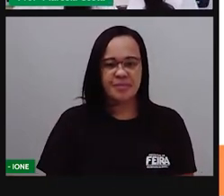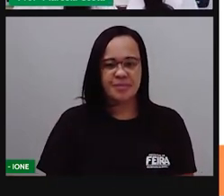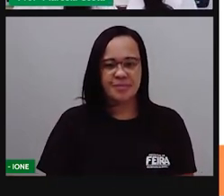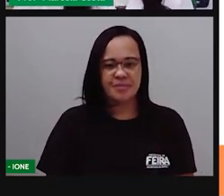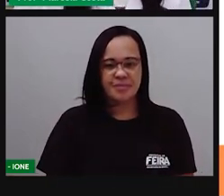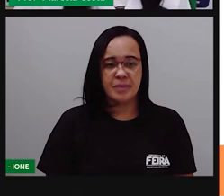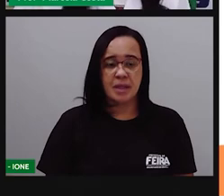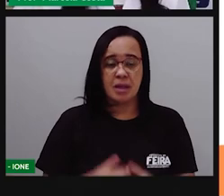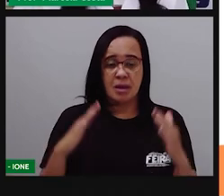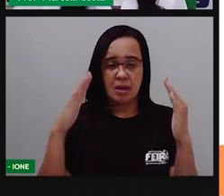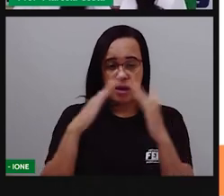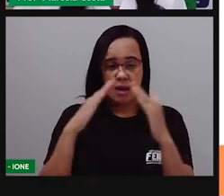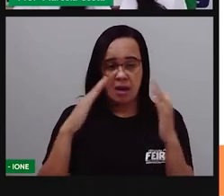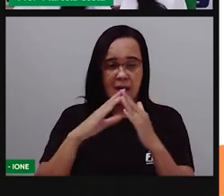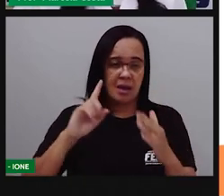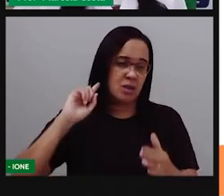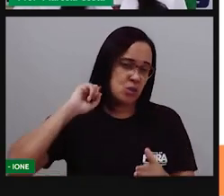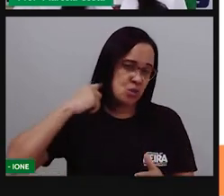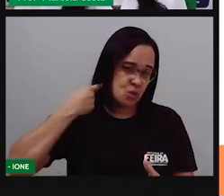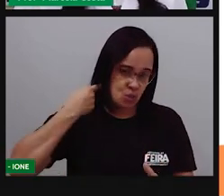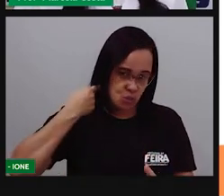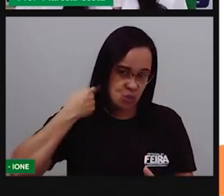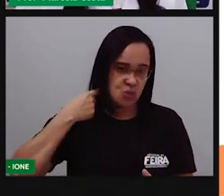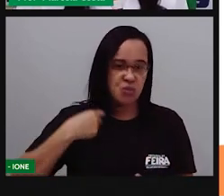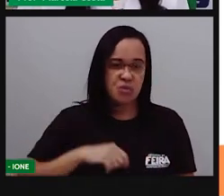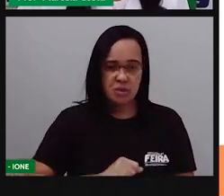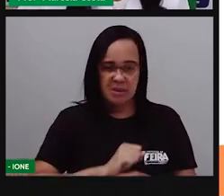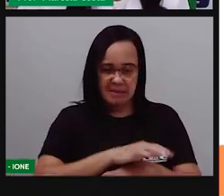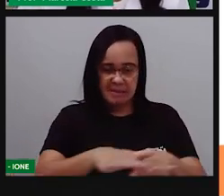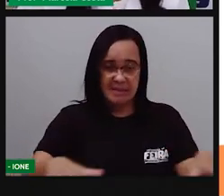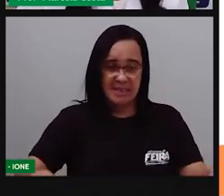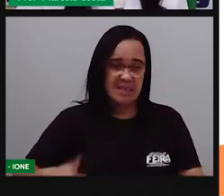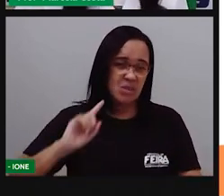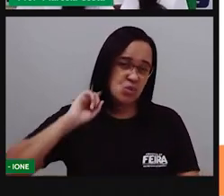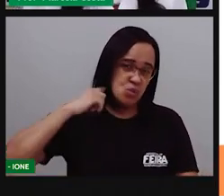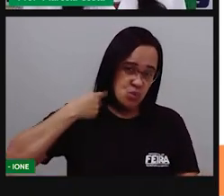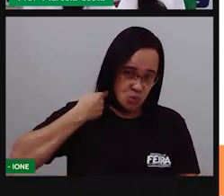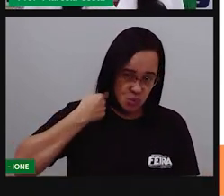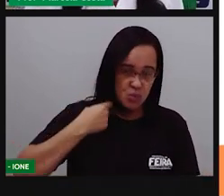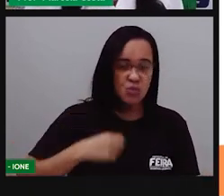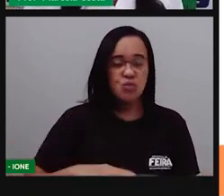Casa suja, chão sujo, chão sujo, casa suja.